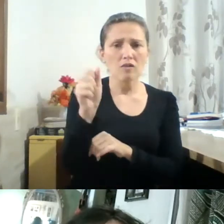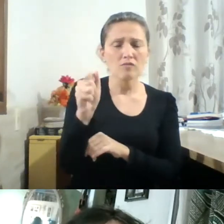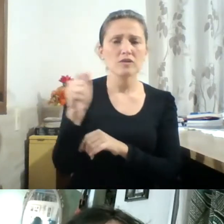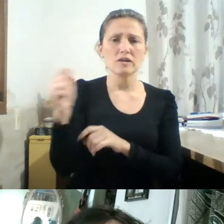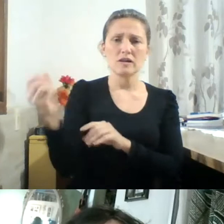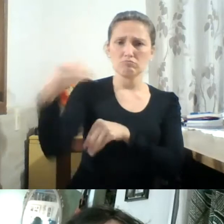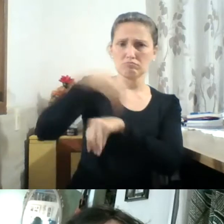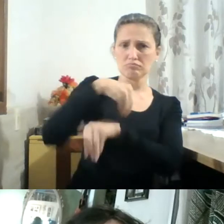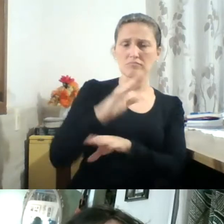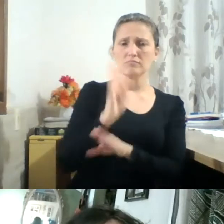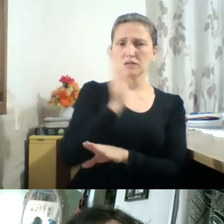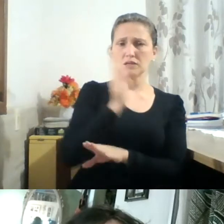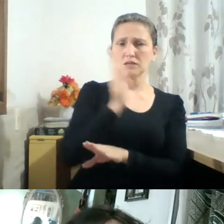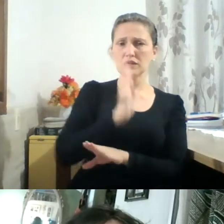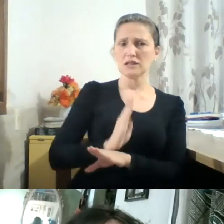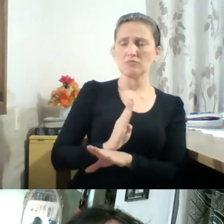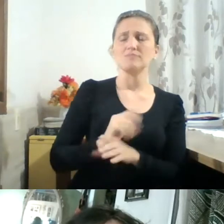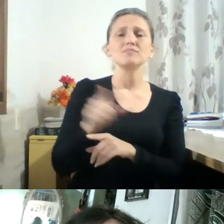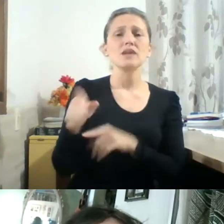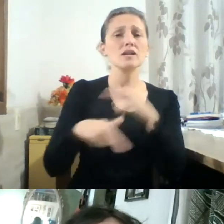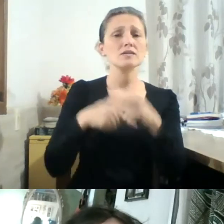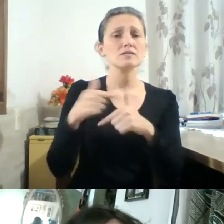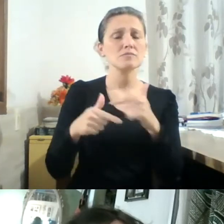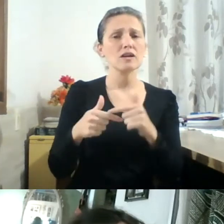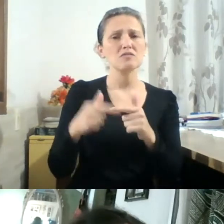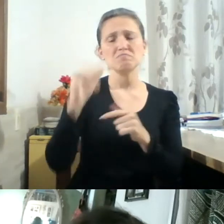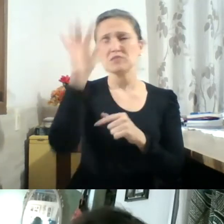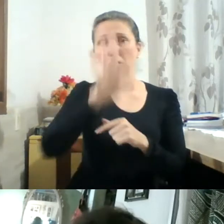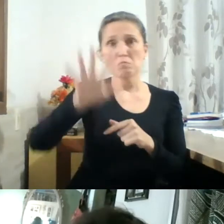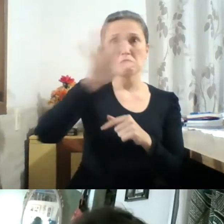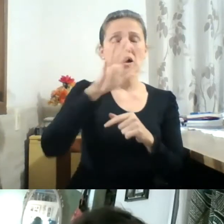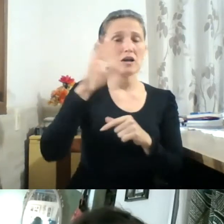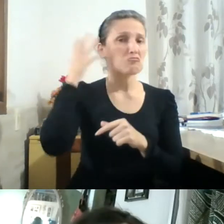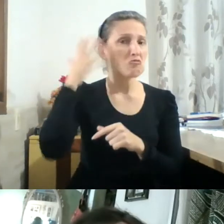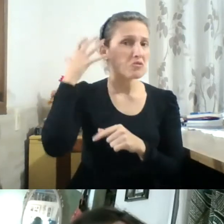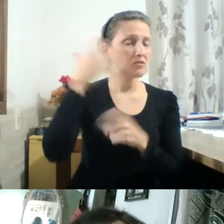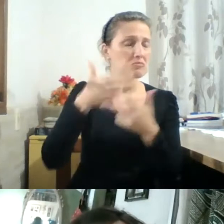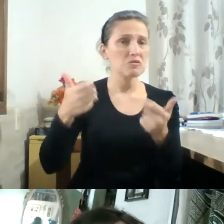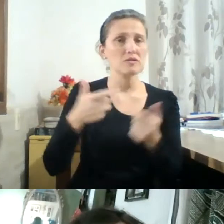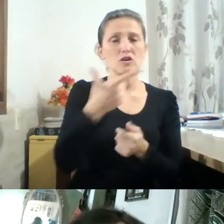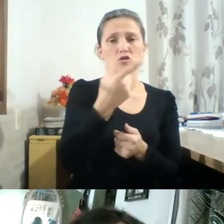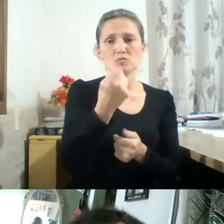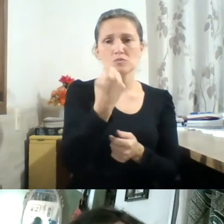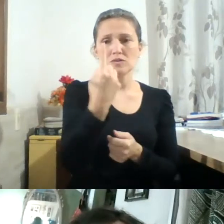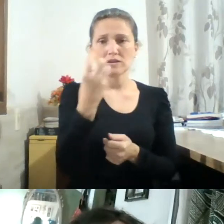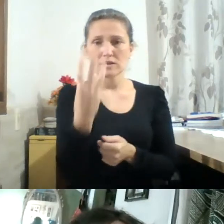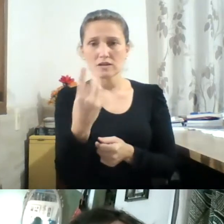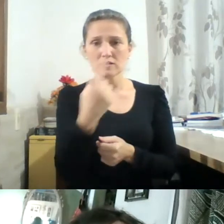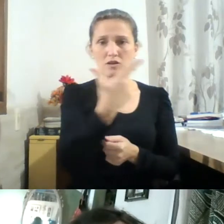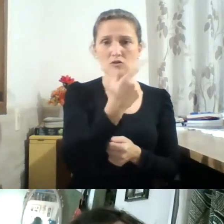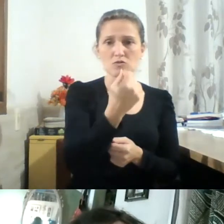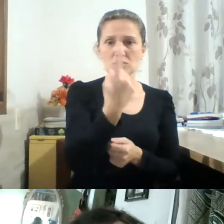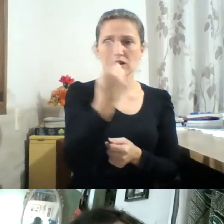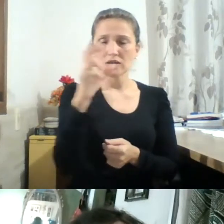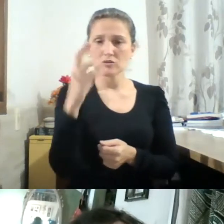Fotografias Contemporânea Brasileira, Imagens, Vestígios e Ruídos, 2013 e 2014, no Museu de Arte Santa Catarina, no